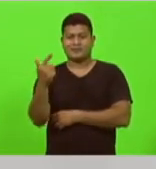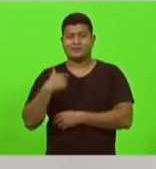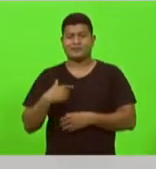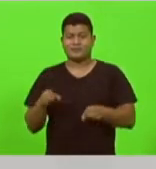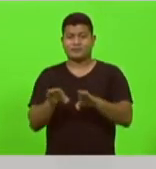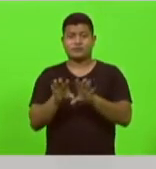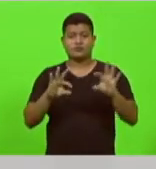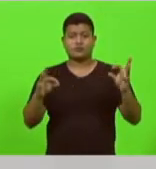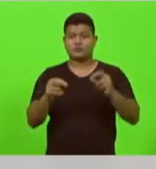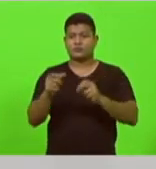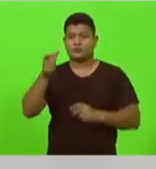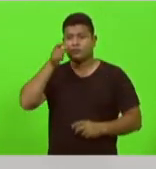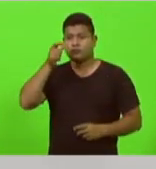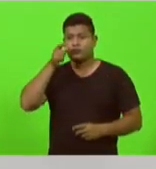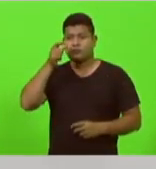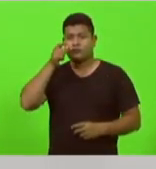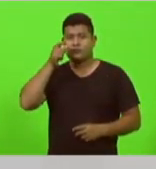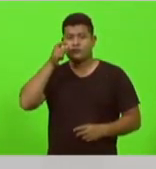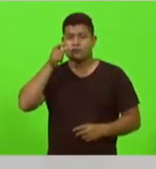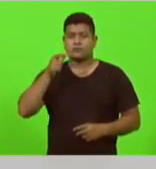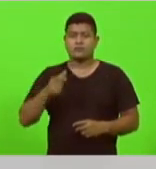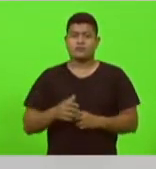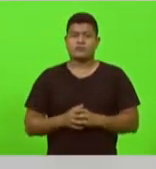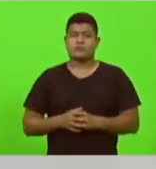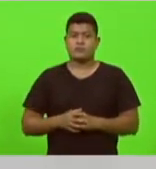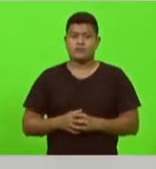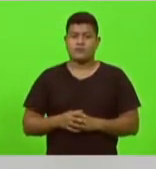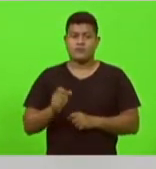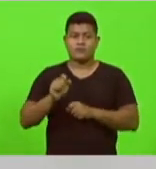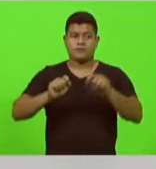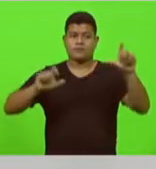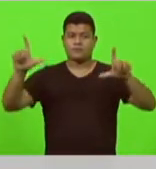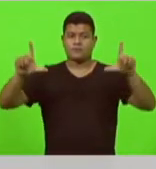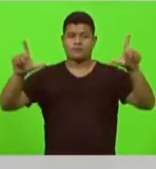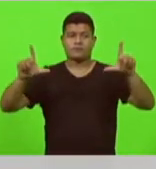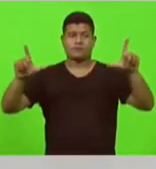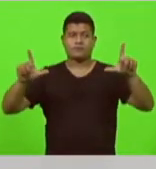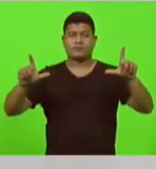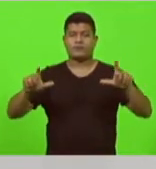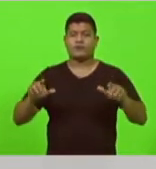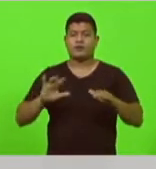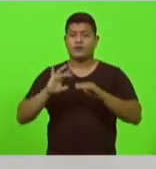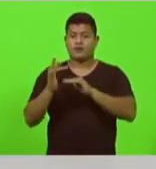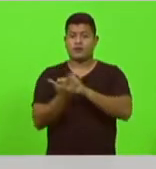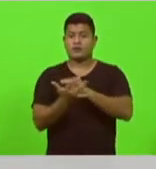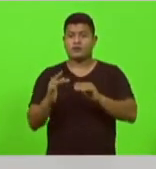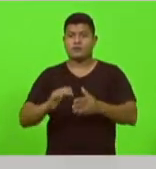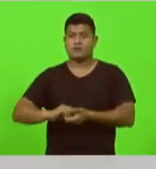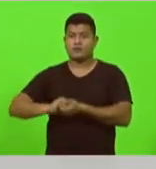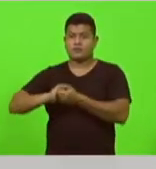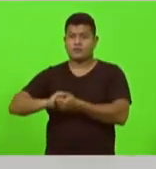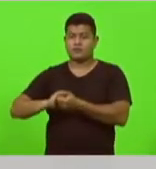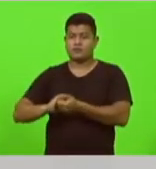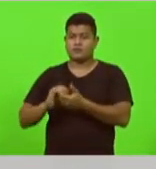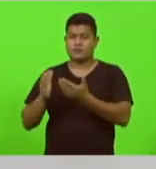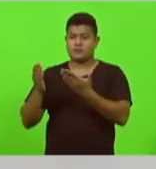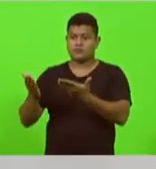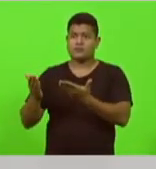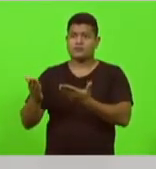pela TV UAU e também pelas redes sociais. Cumprimentar os meus amigos petroleiros,